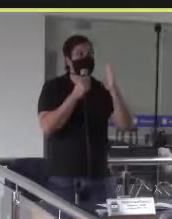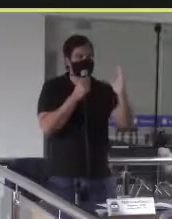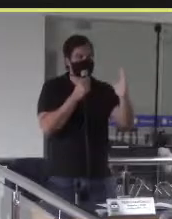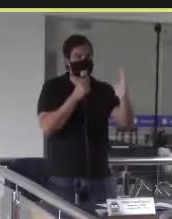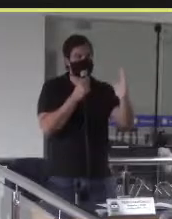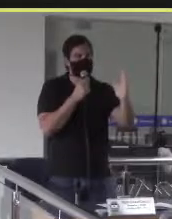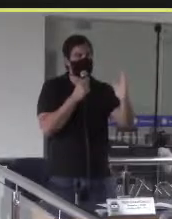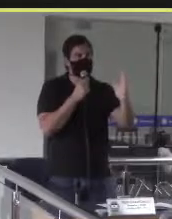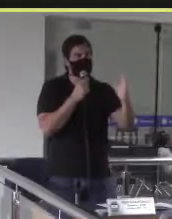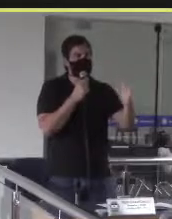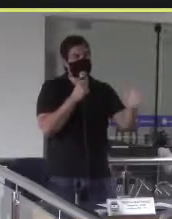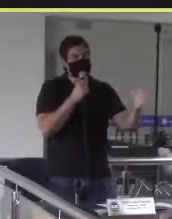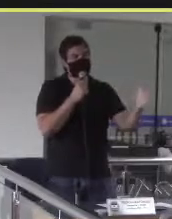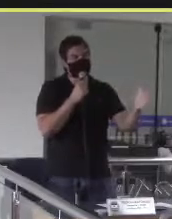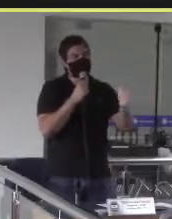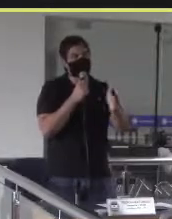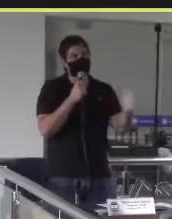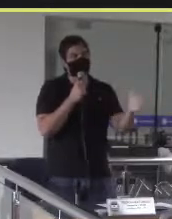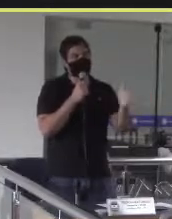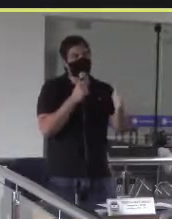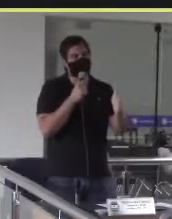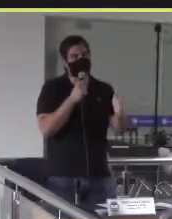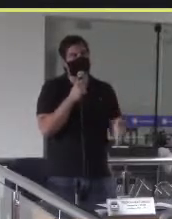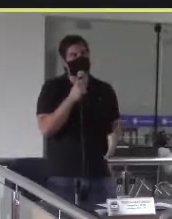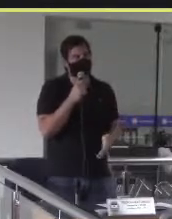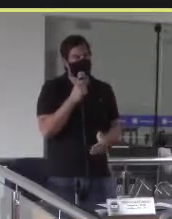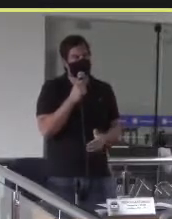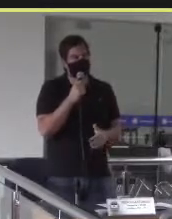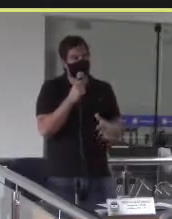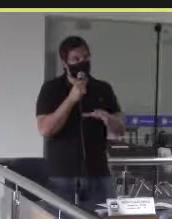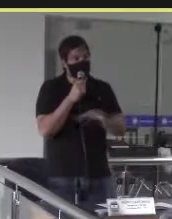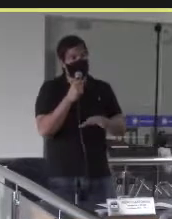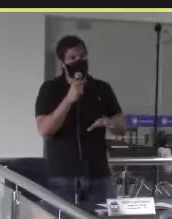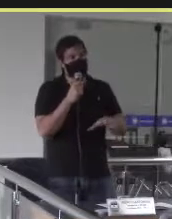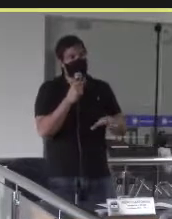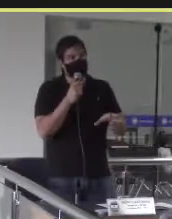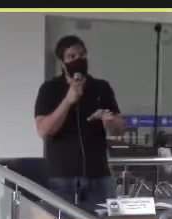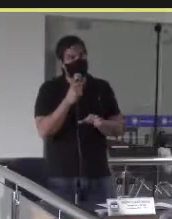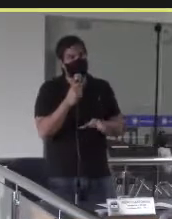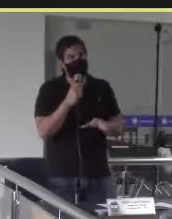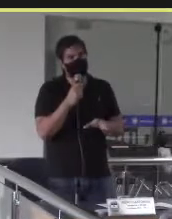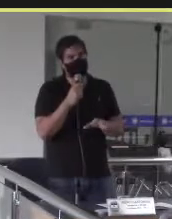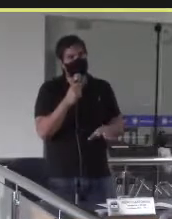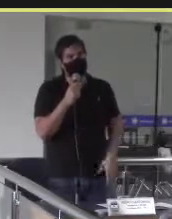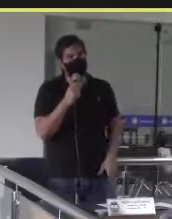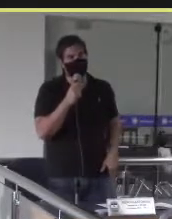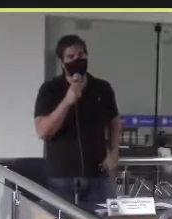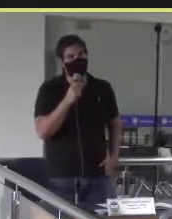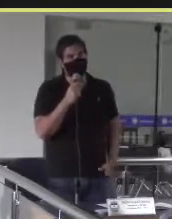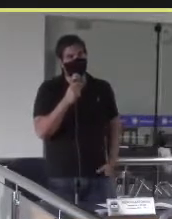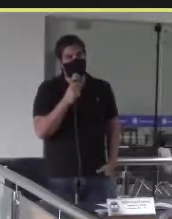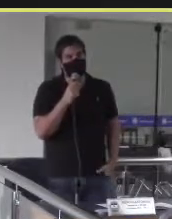blindex na lateral da quadra, que vai ter a visibilidade pela avenida do Jardim Anoporto. É um projeto, assim, muito lindo, pelo que a gente